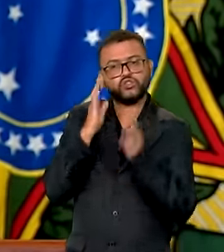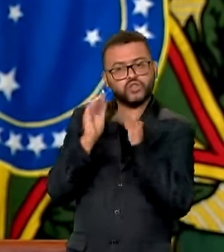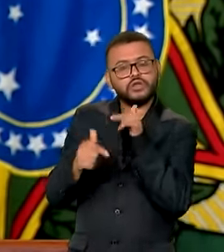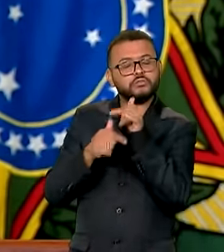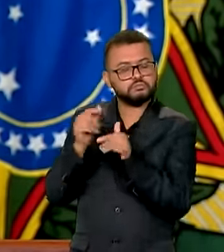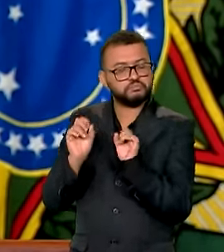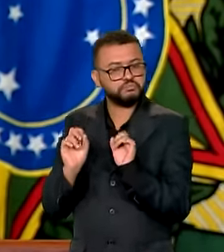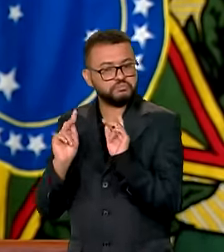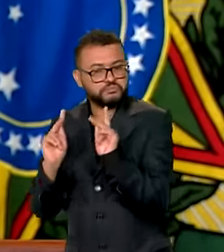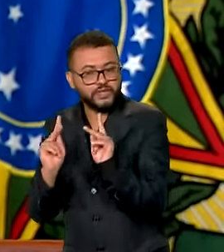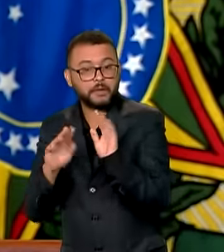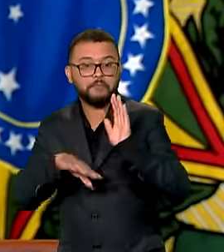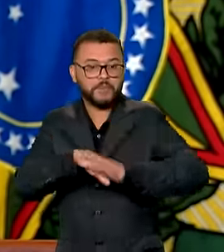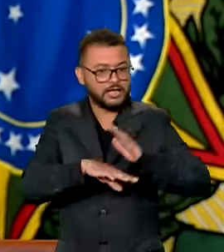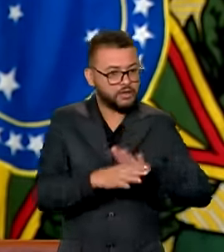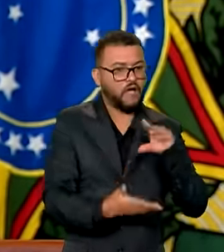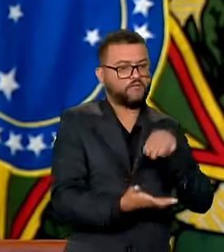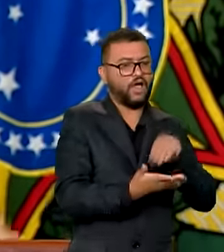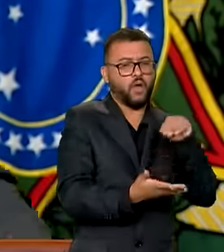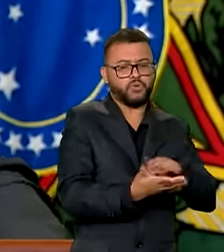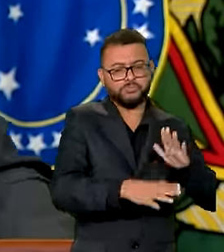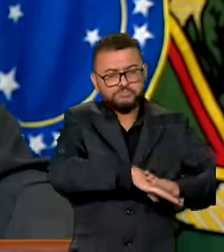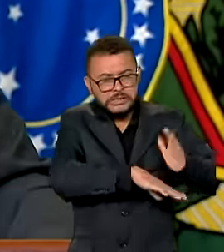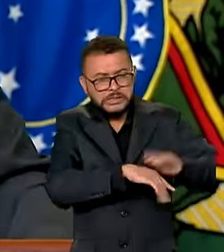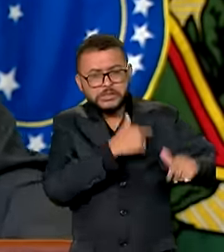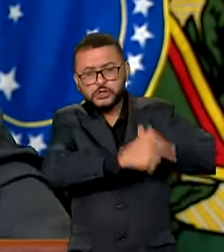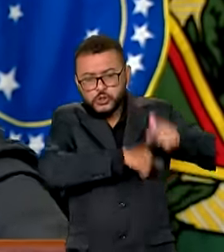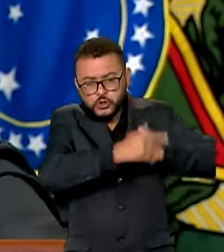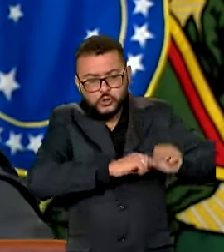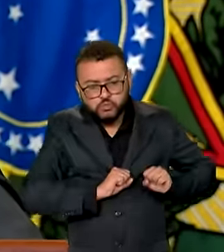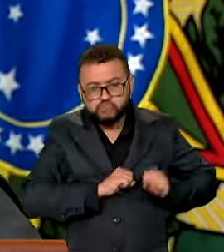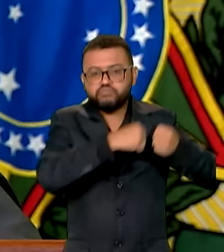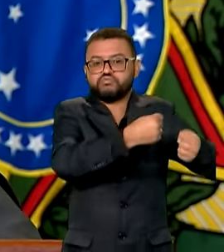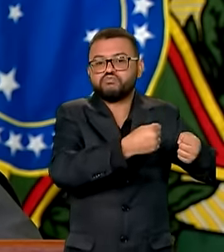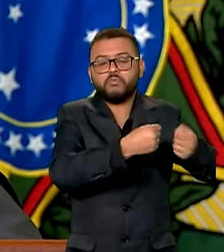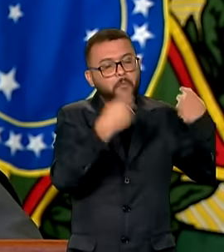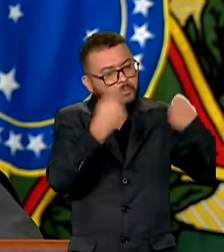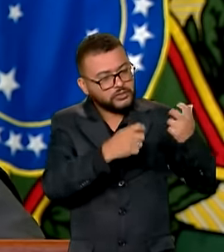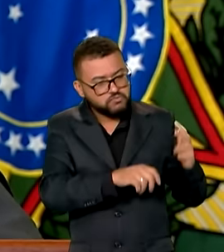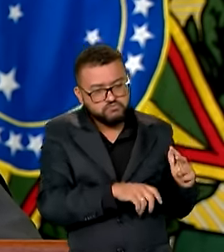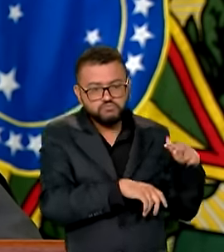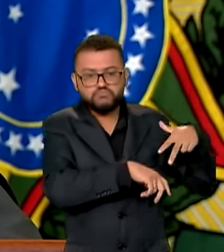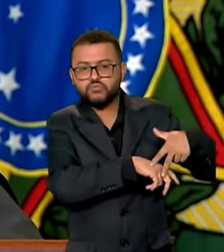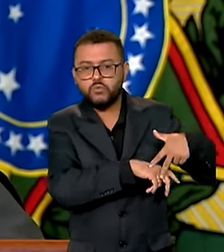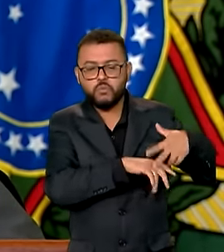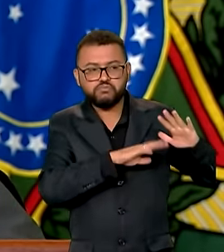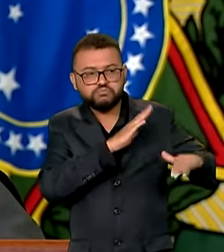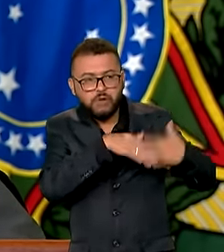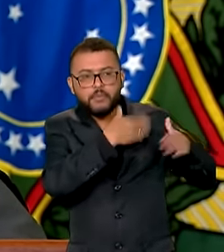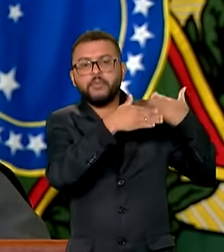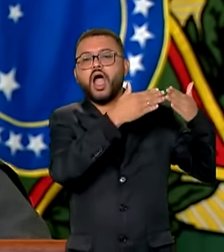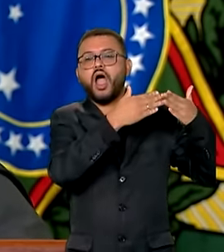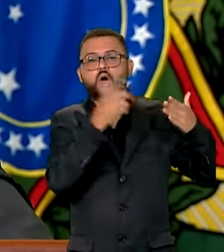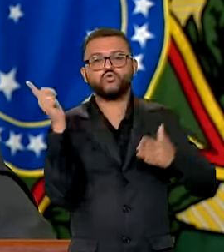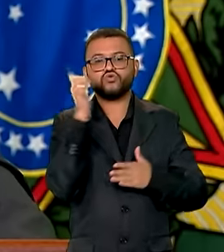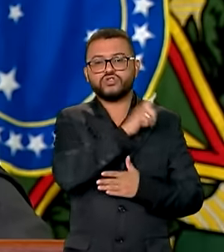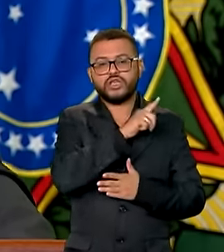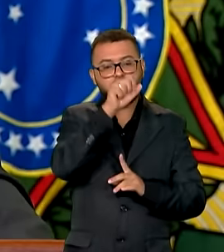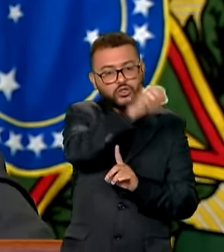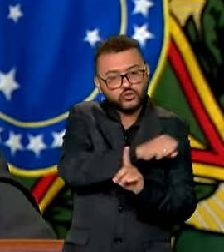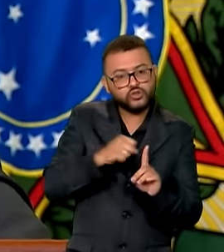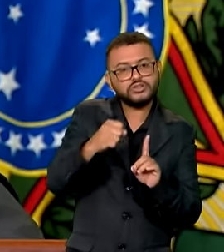ainda temos muito por fazer, porque é preciso que a gente eleve, de uma vez por todas, a